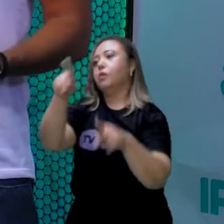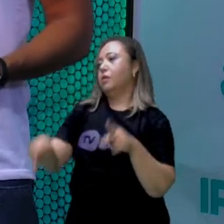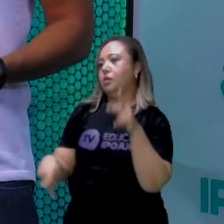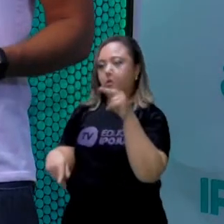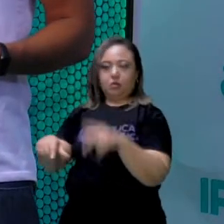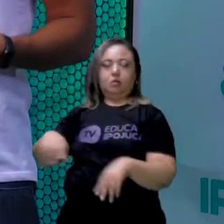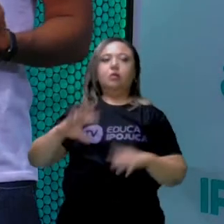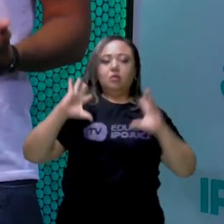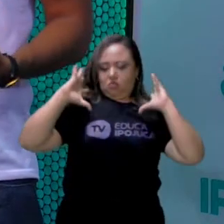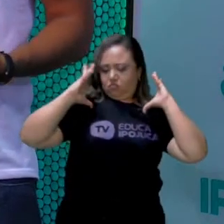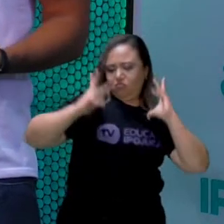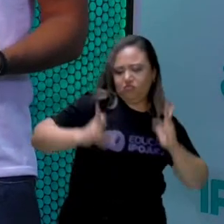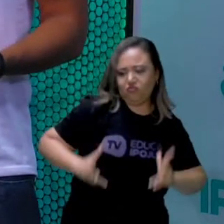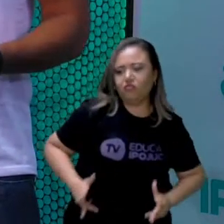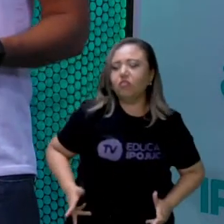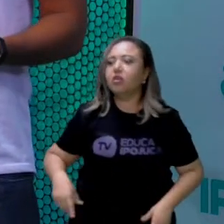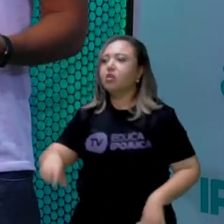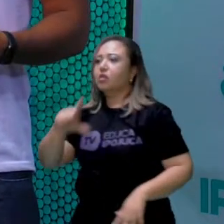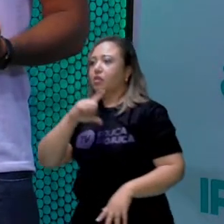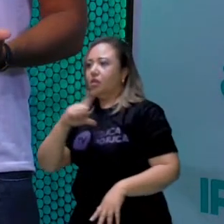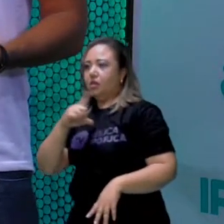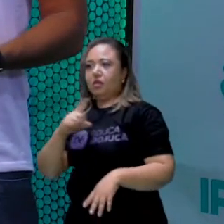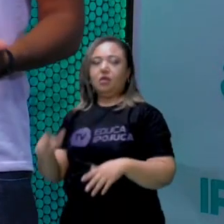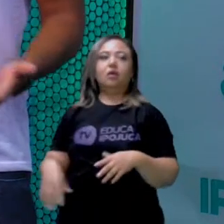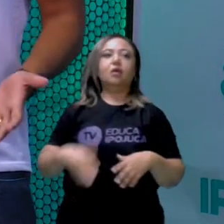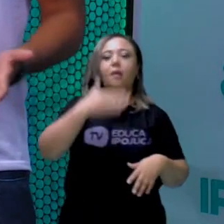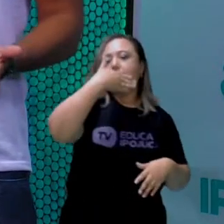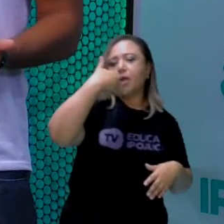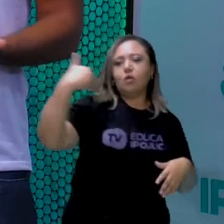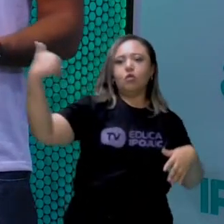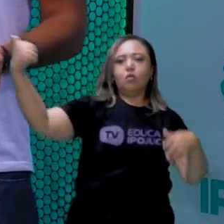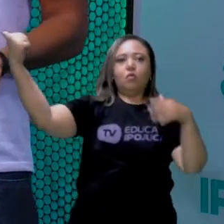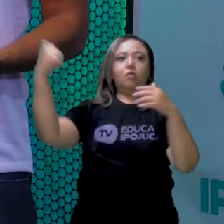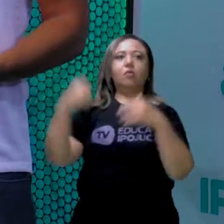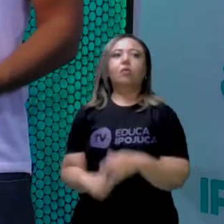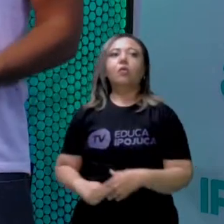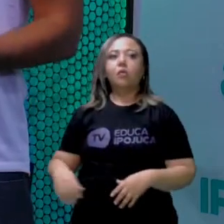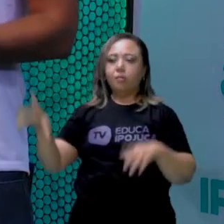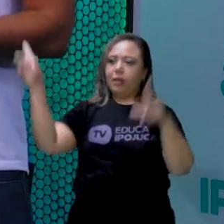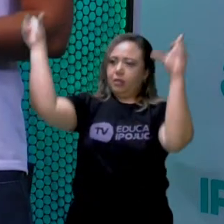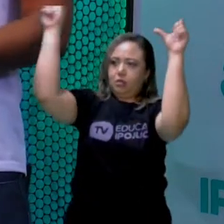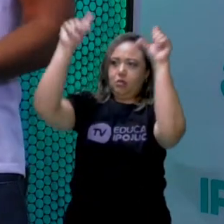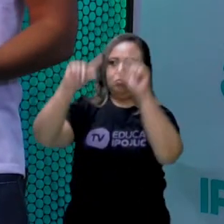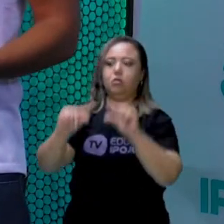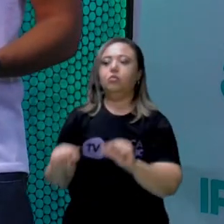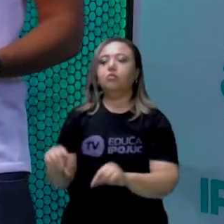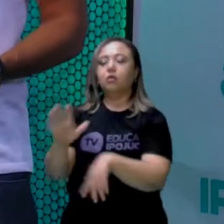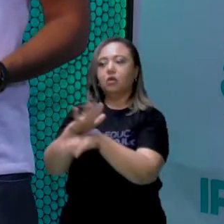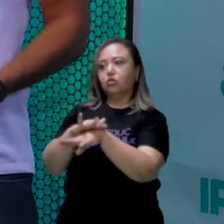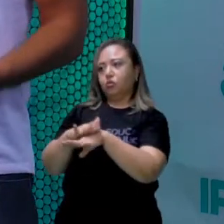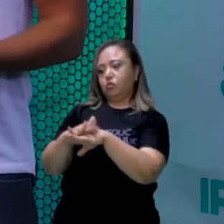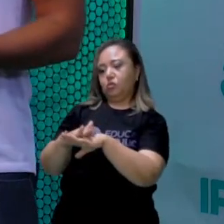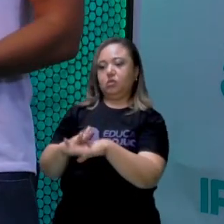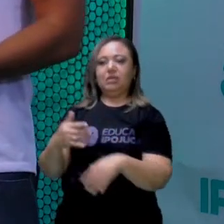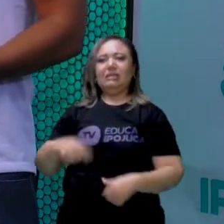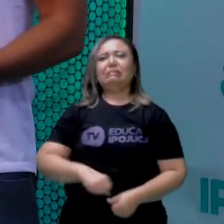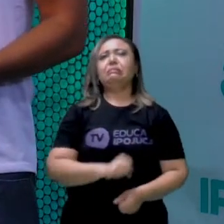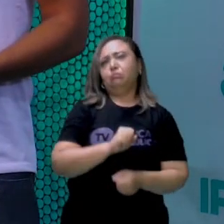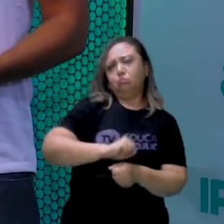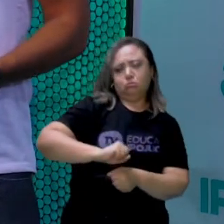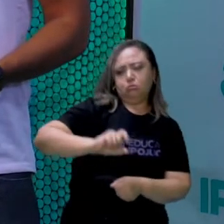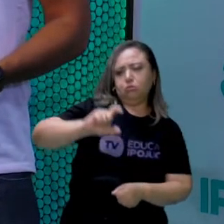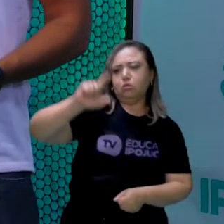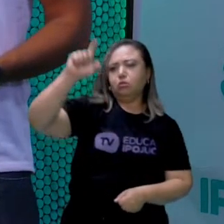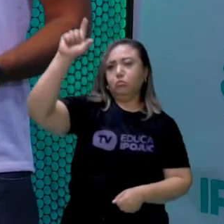de higiene mais saudáveis, melhores, para assim diminuir o número de doenças que eram muito grandes